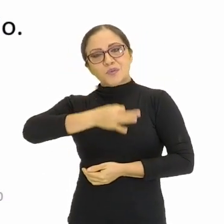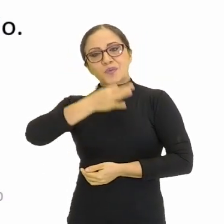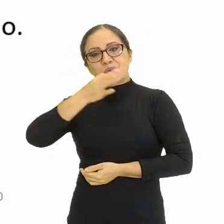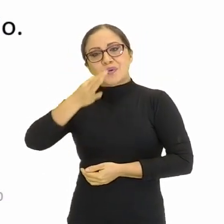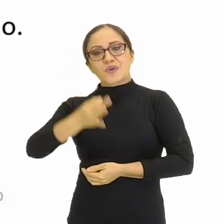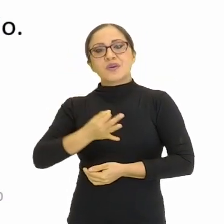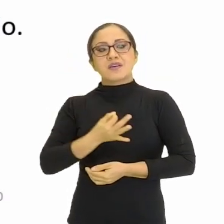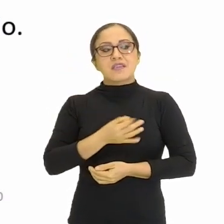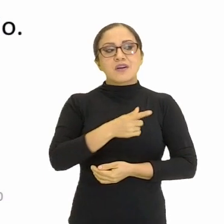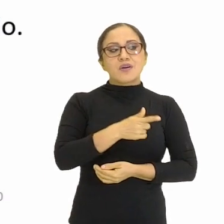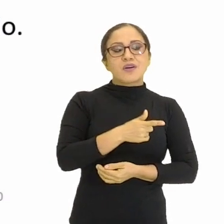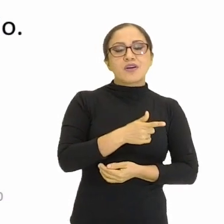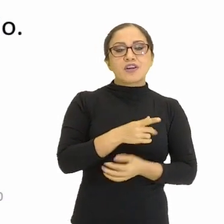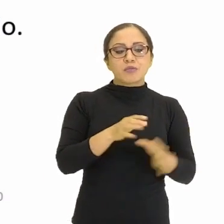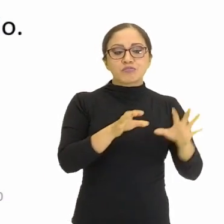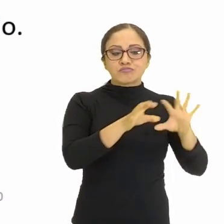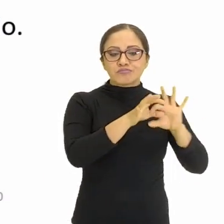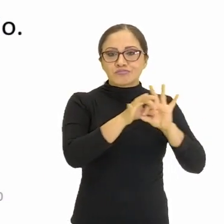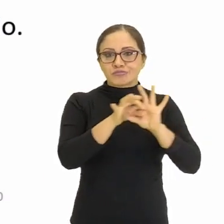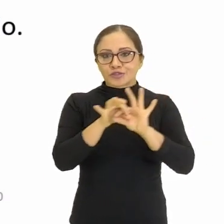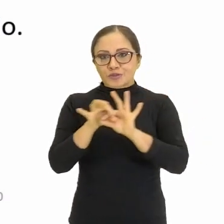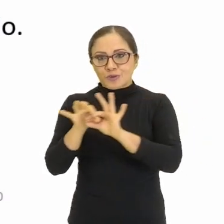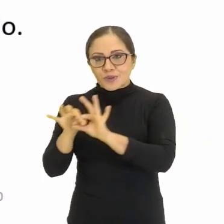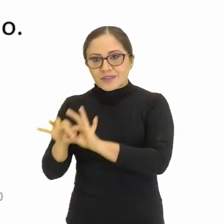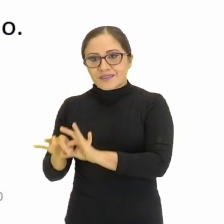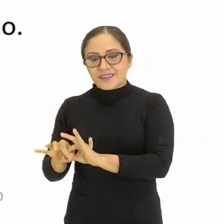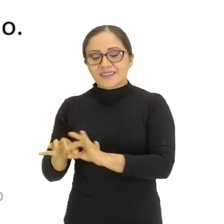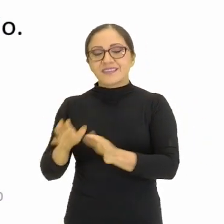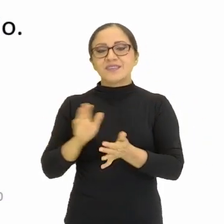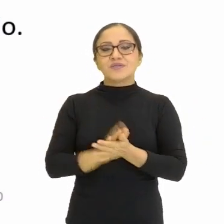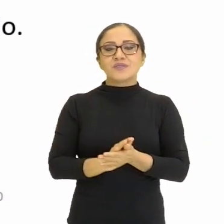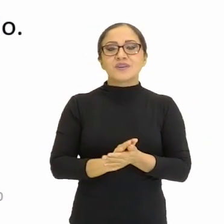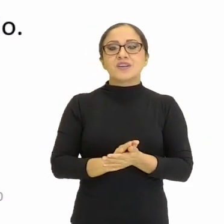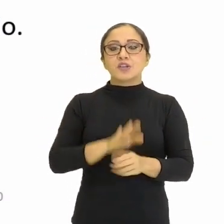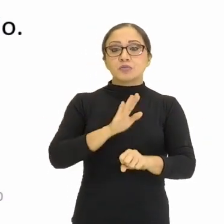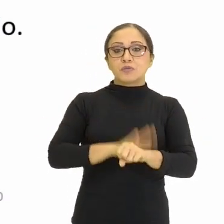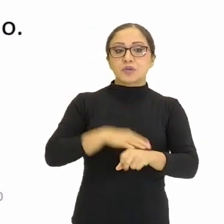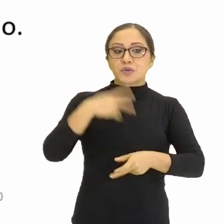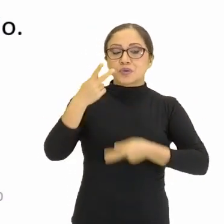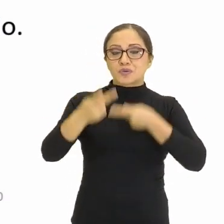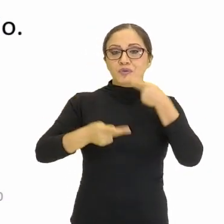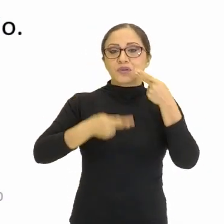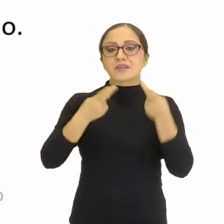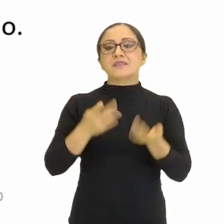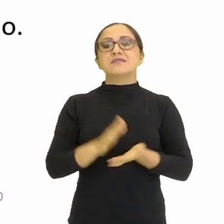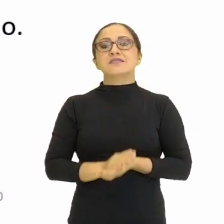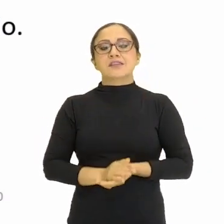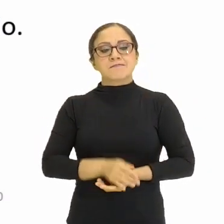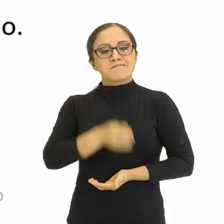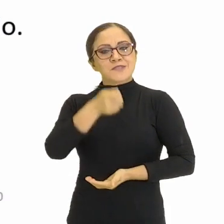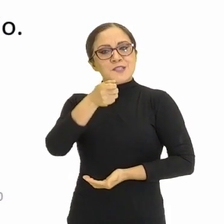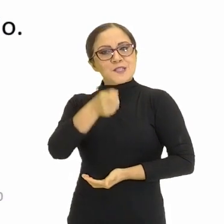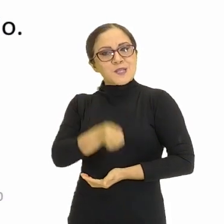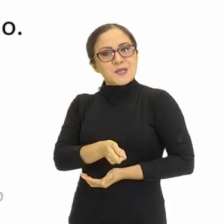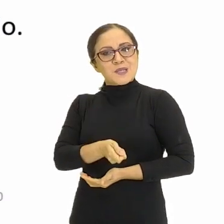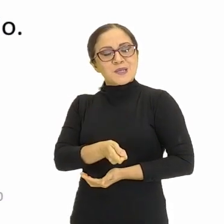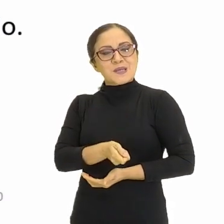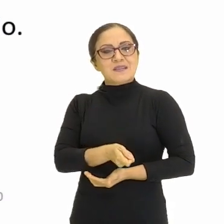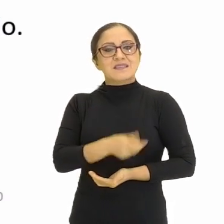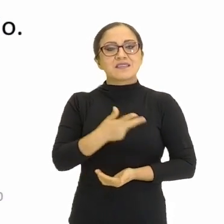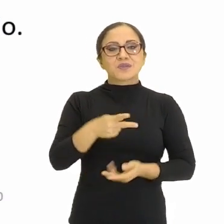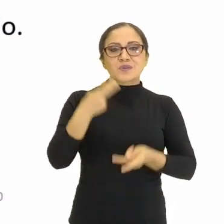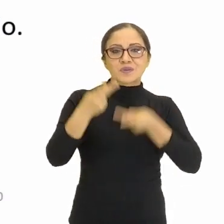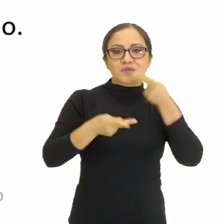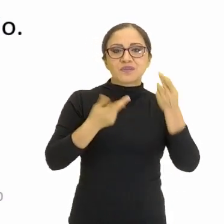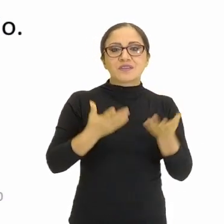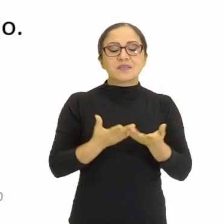na hora que eu procuro coesão naquilo que eu estou falando, tá? Precisão naquilo. A habilidade